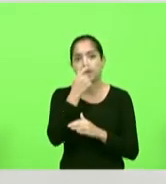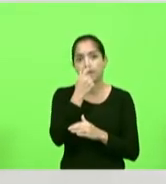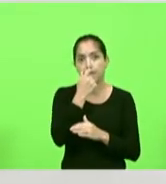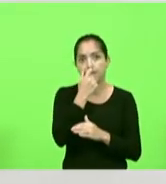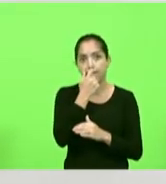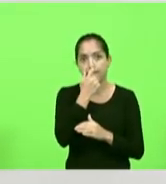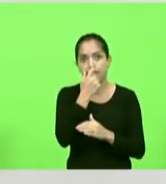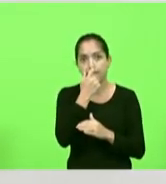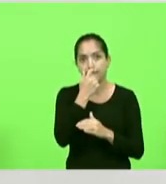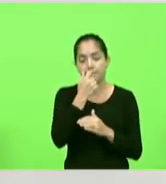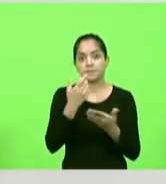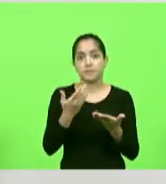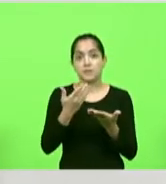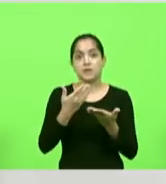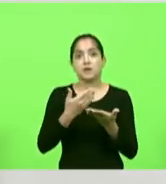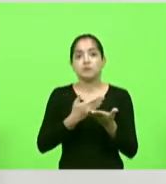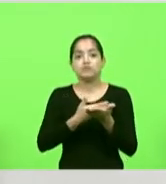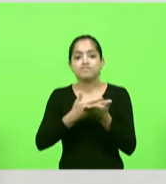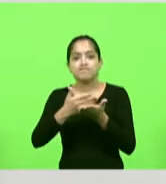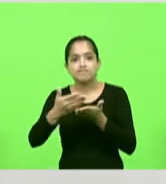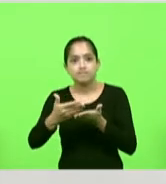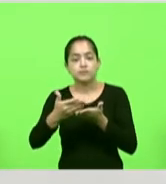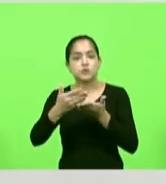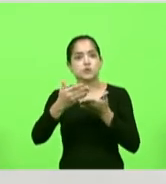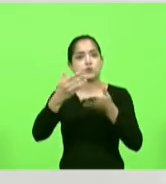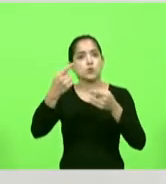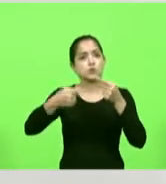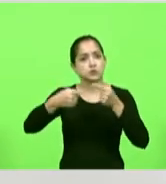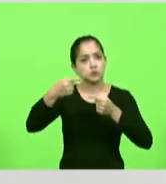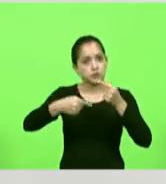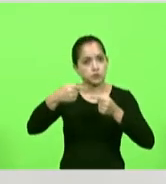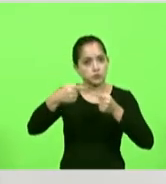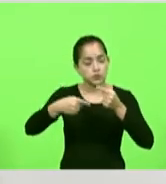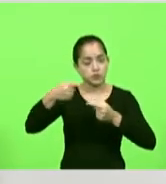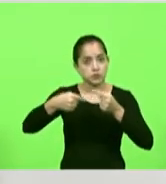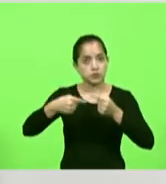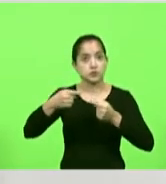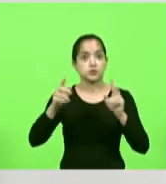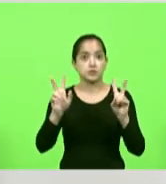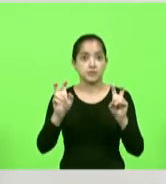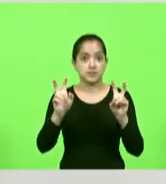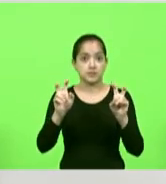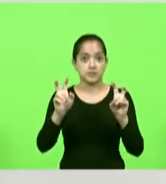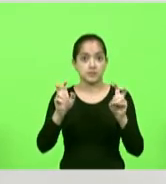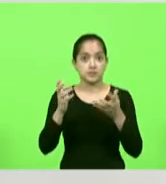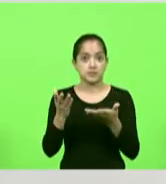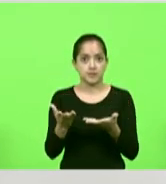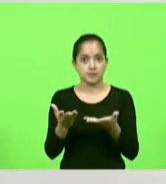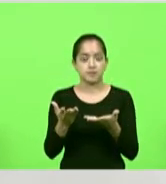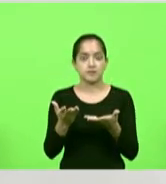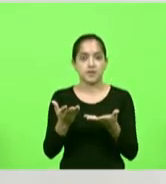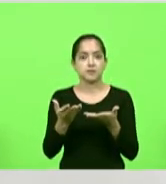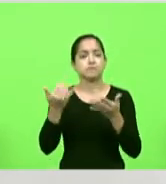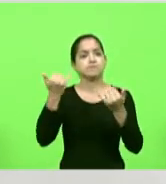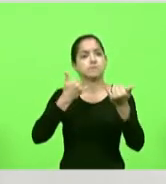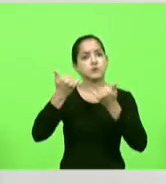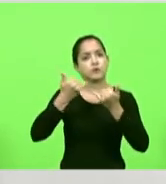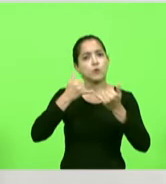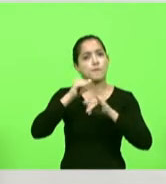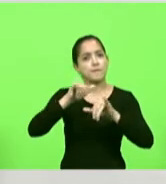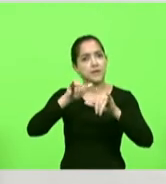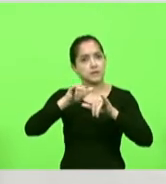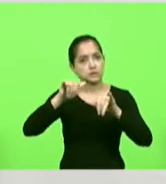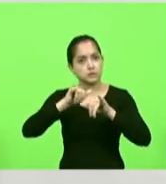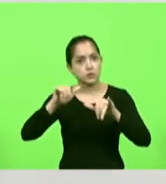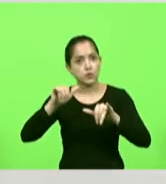Quando a gente começou a falar sobre essa questão que estava chegando ao nosso gabinete relacionado à informação dos